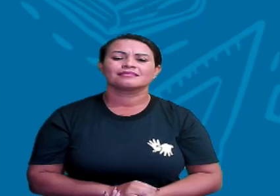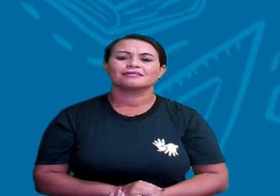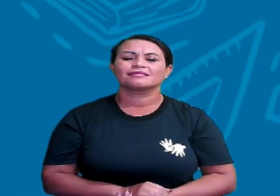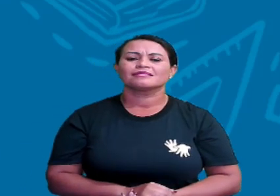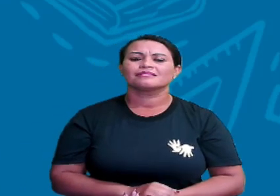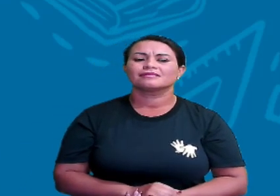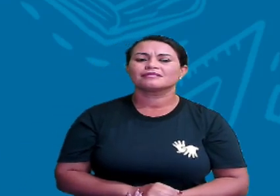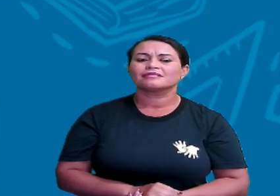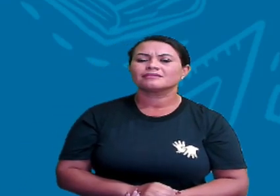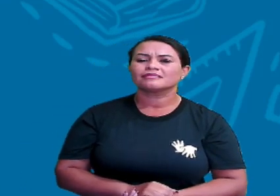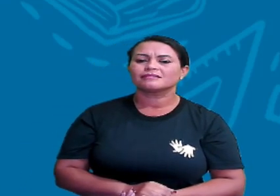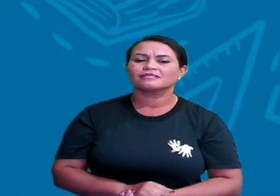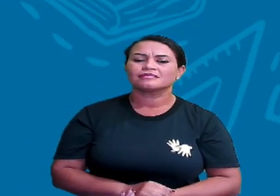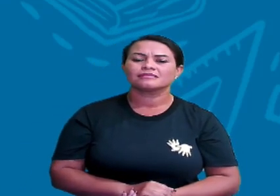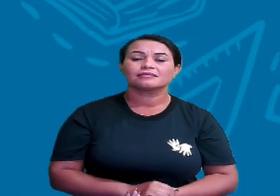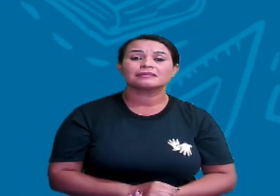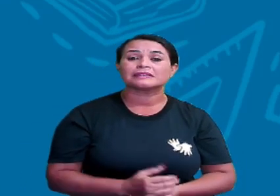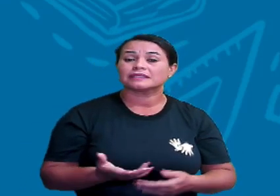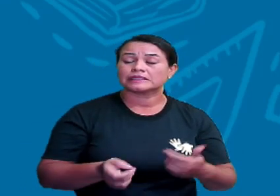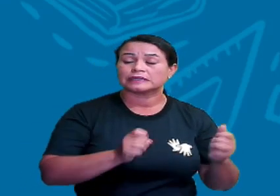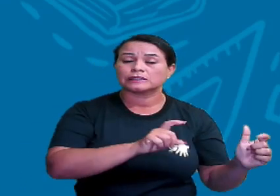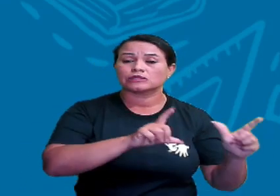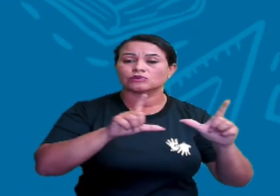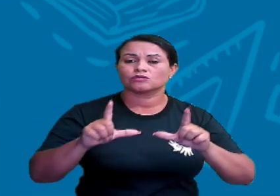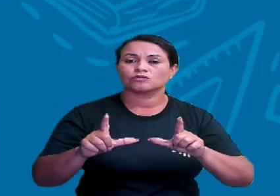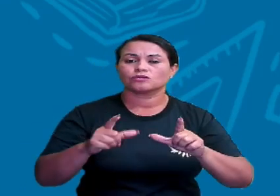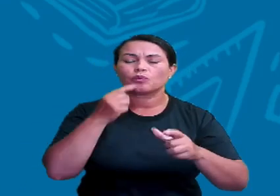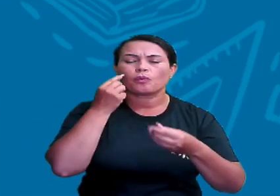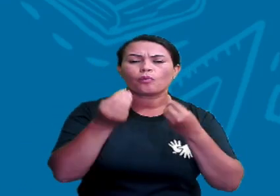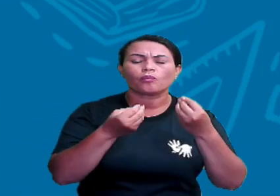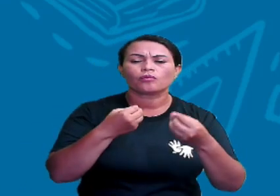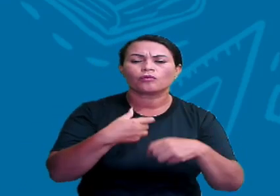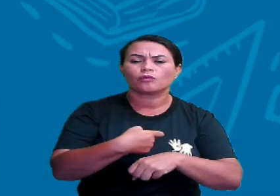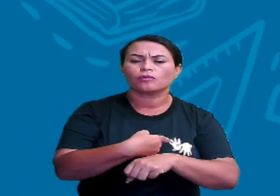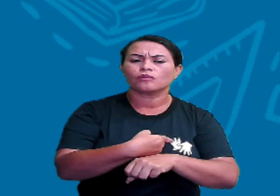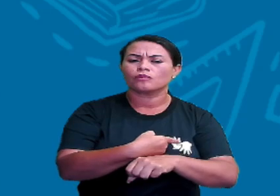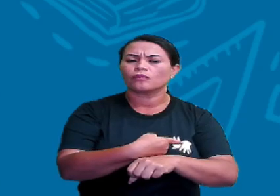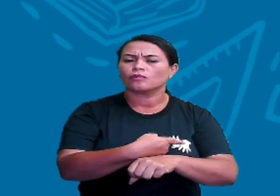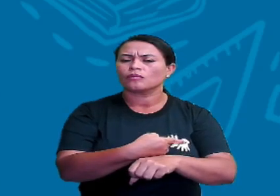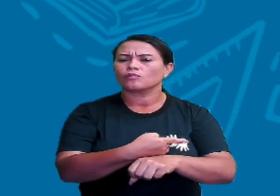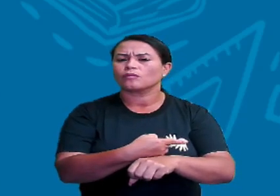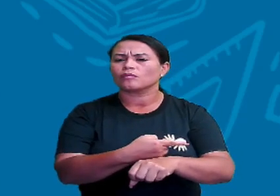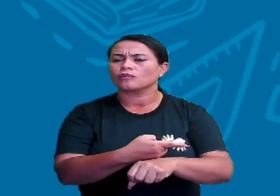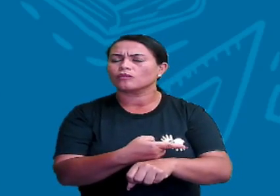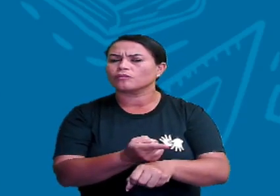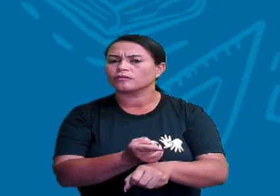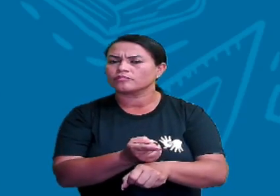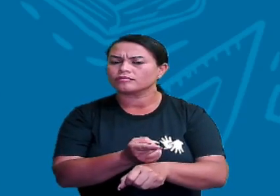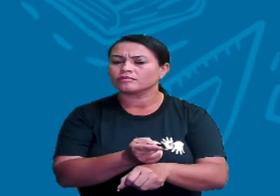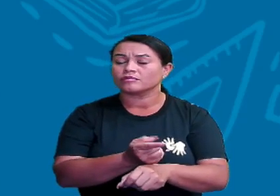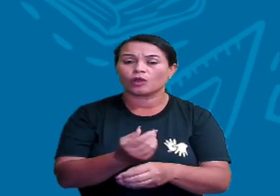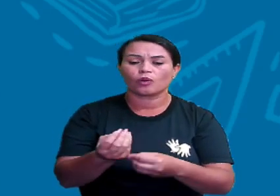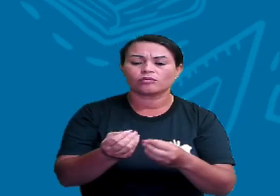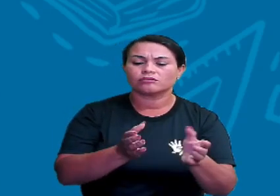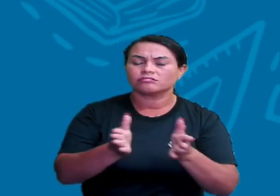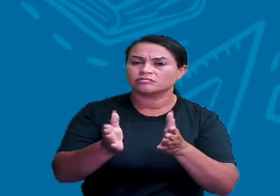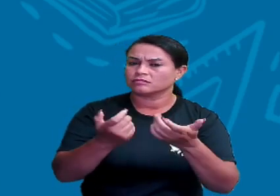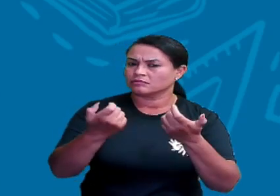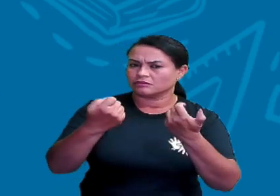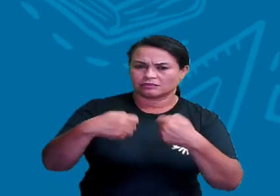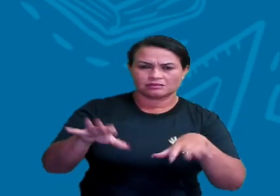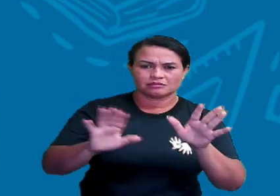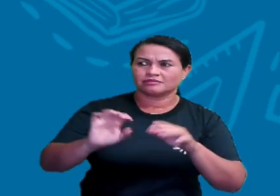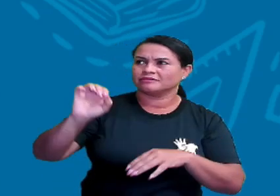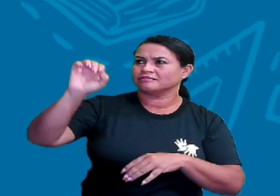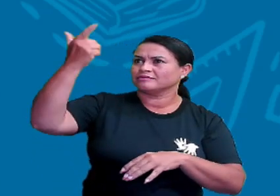Vamos para o próximo. Aí a orientação pela bússola. Na bússola a gente não precisa nem do Sol, nem